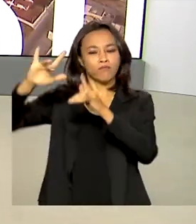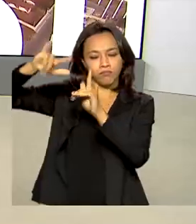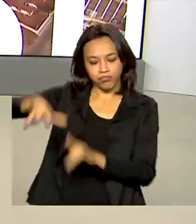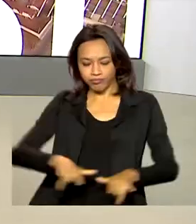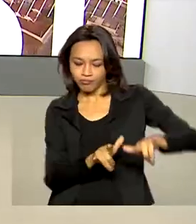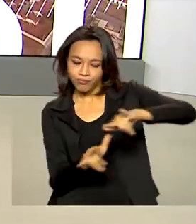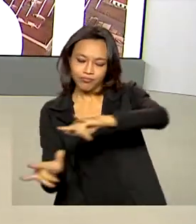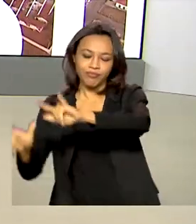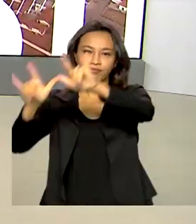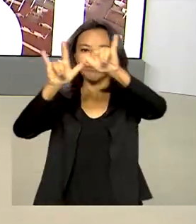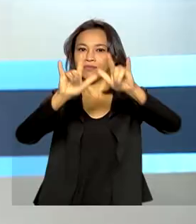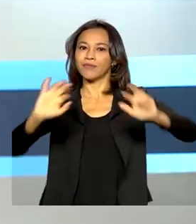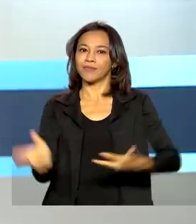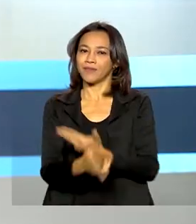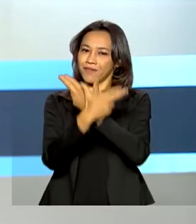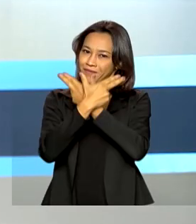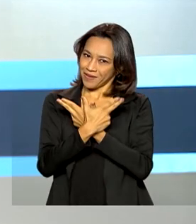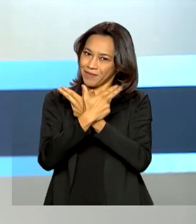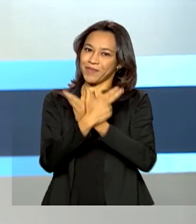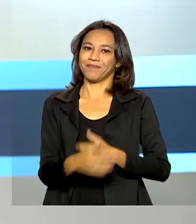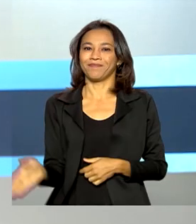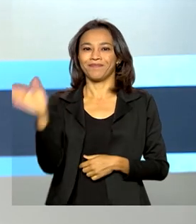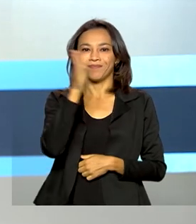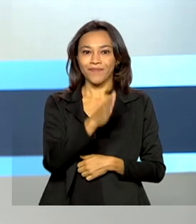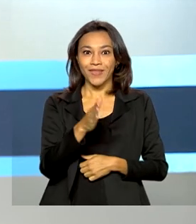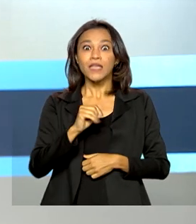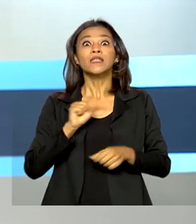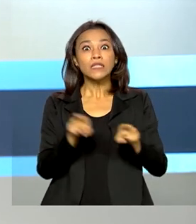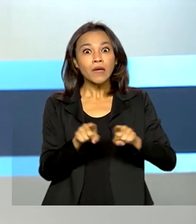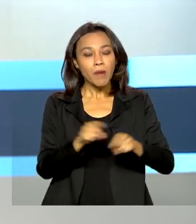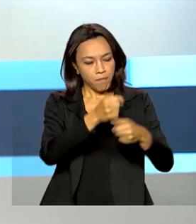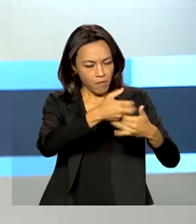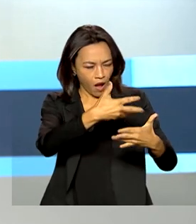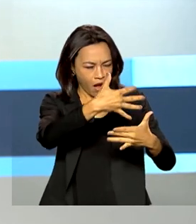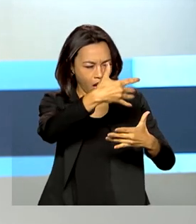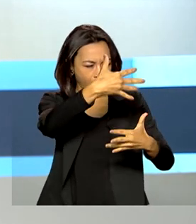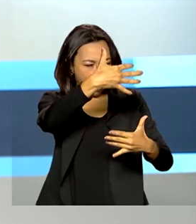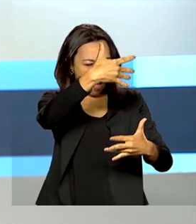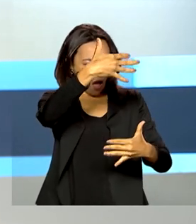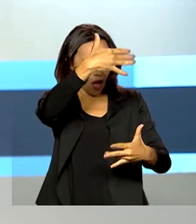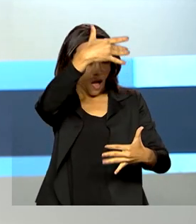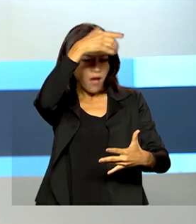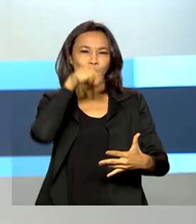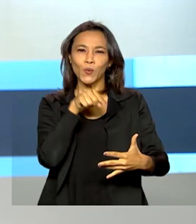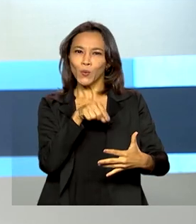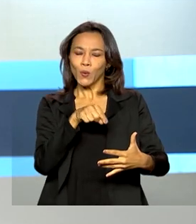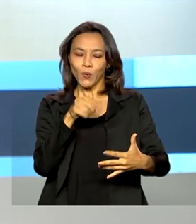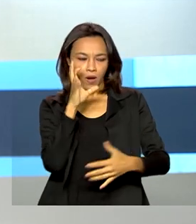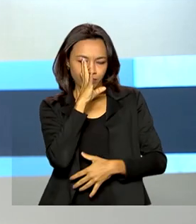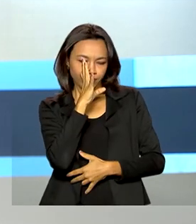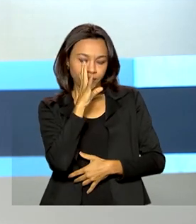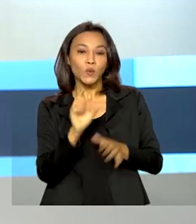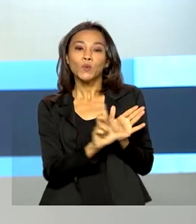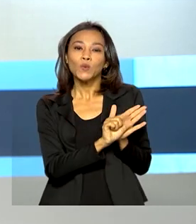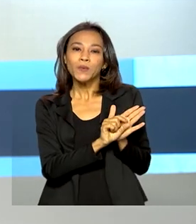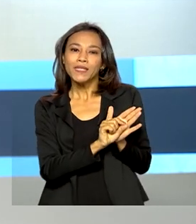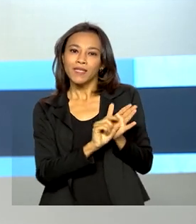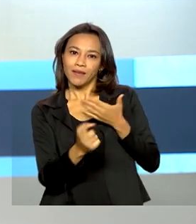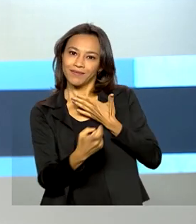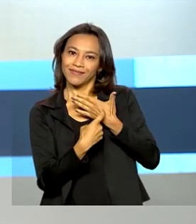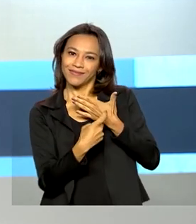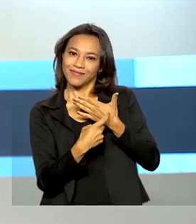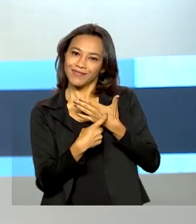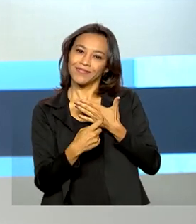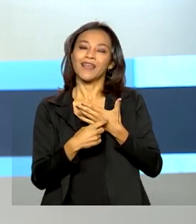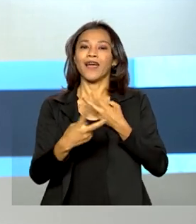Fumaça, da Força Aérea Brasileira. E as redes sociais acompanharam o resultado da TV. No Twitter, a hashtag